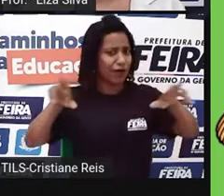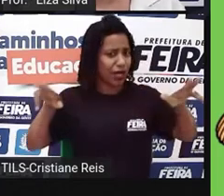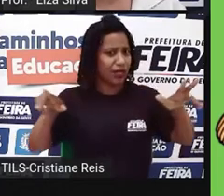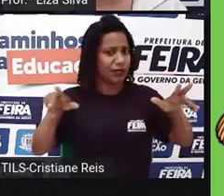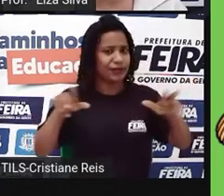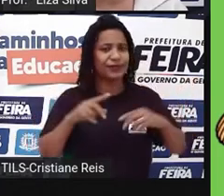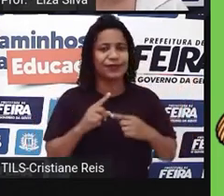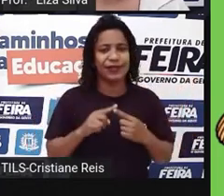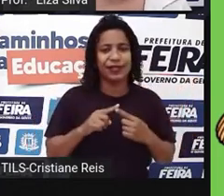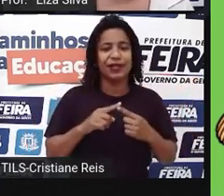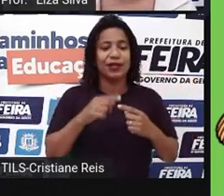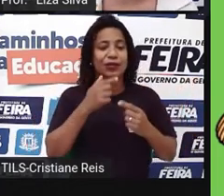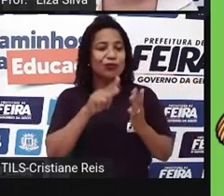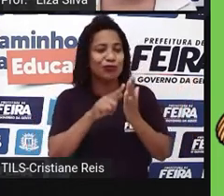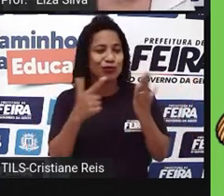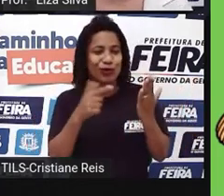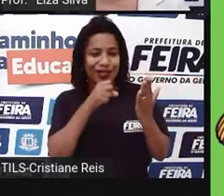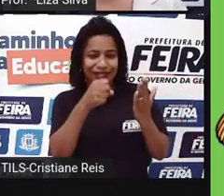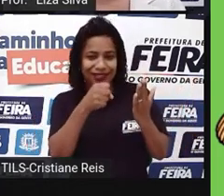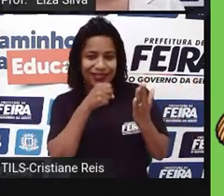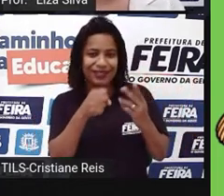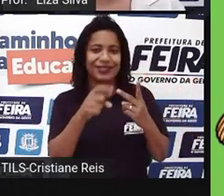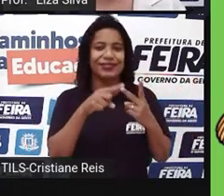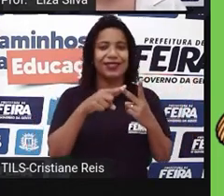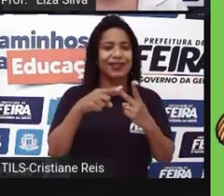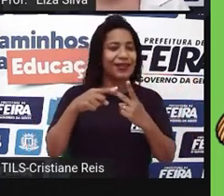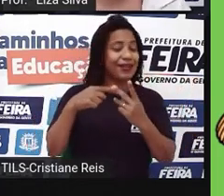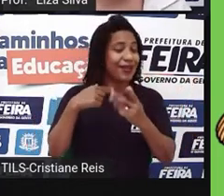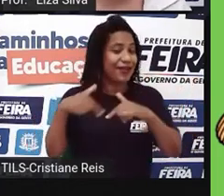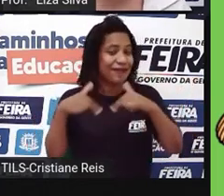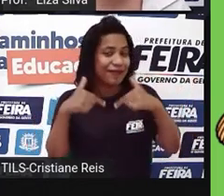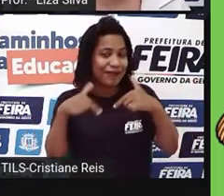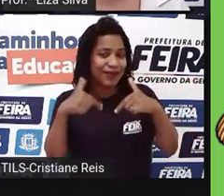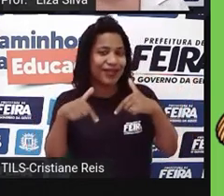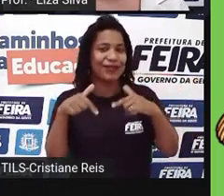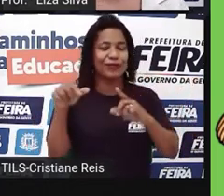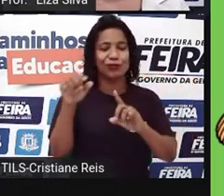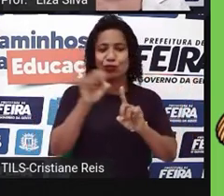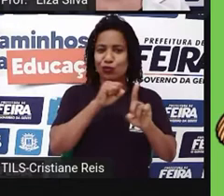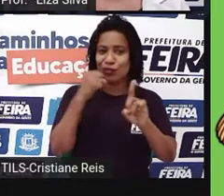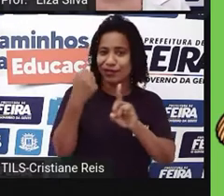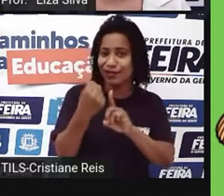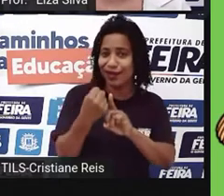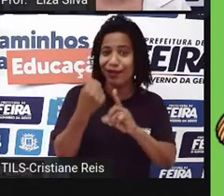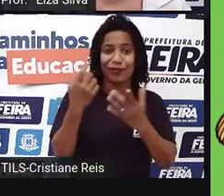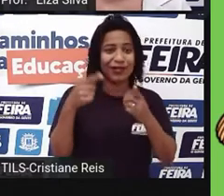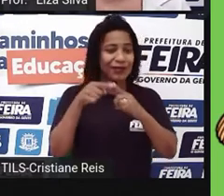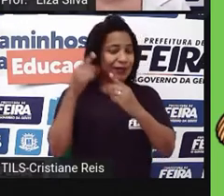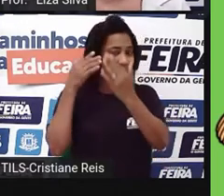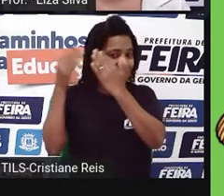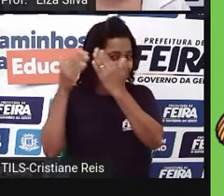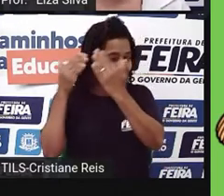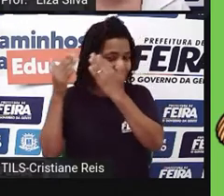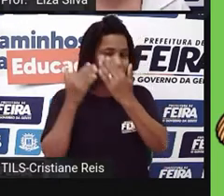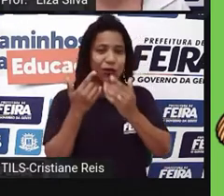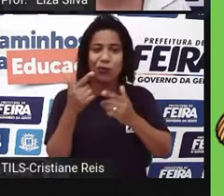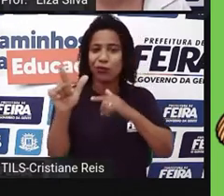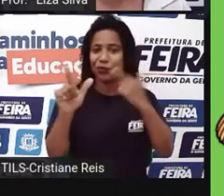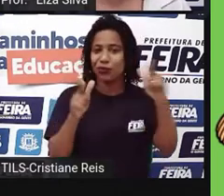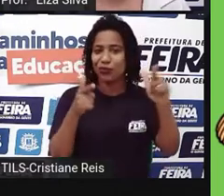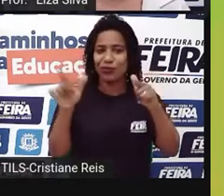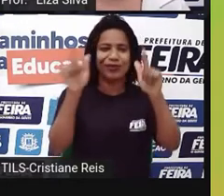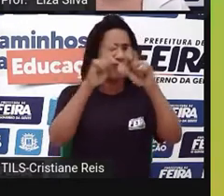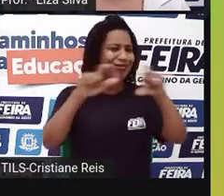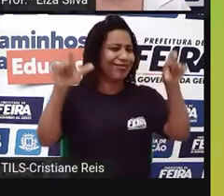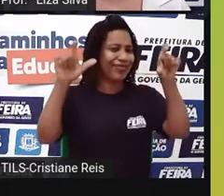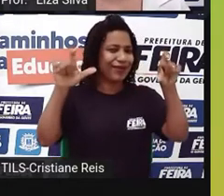entrevista de emprego, a entrevista social, psicológica, dentre muitas outras. Os temas são ilimitados.